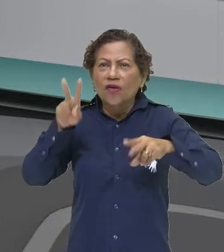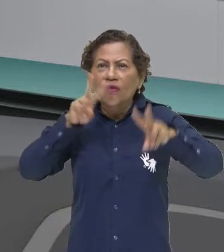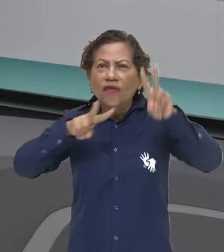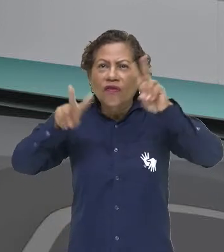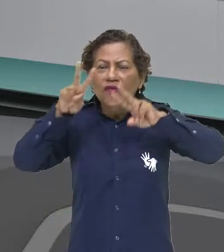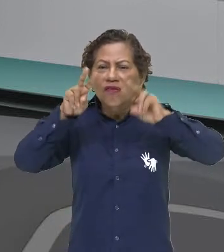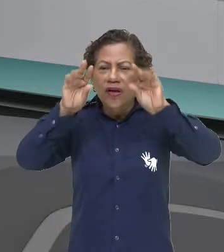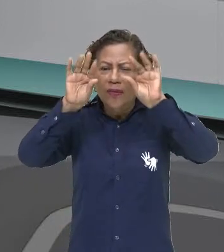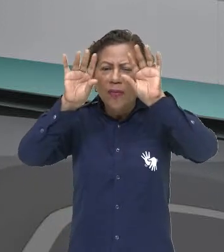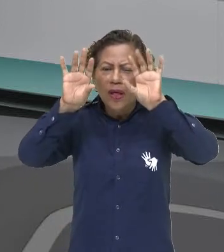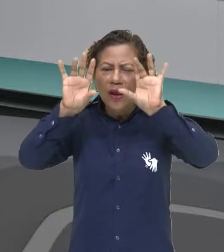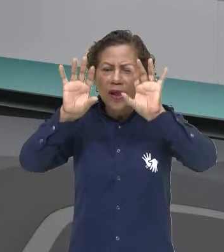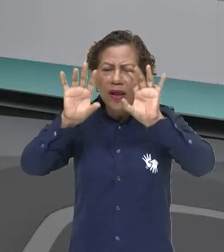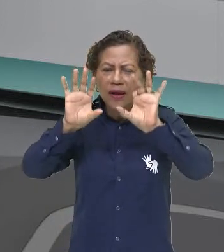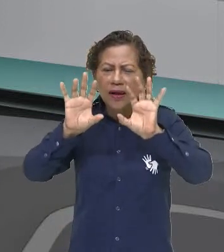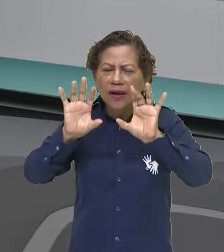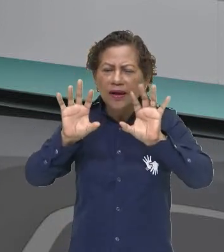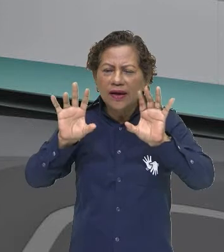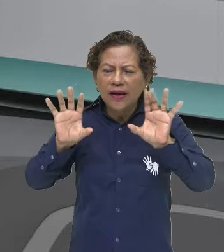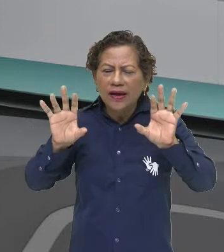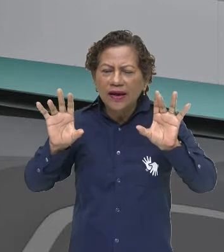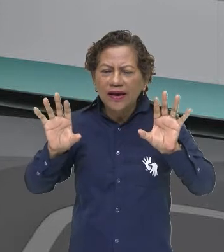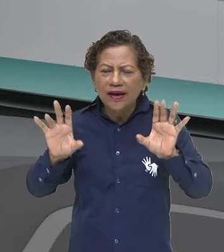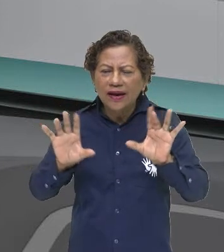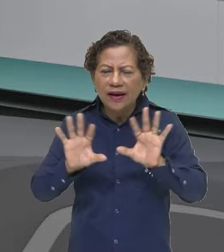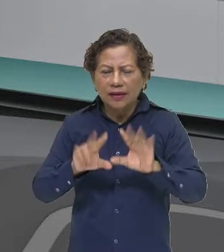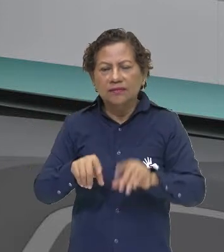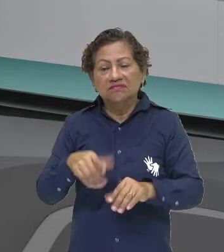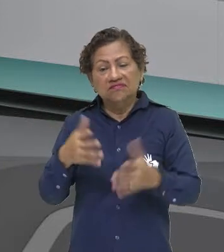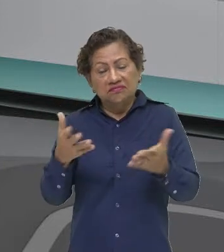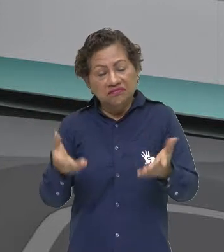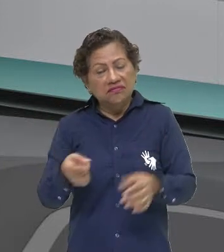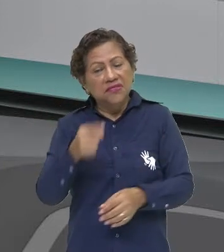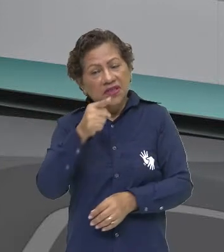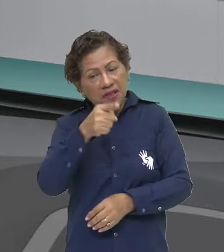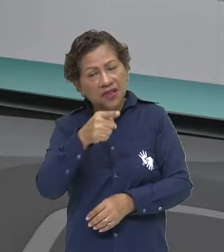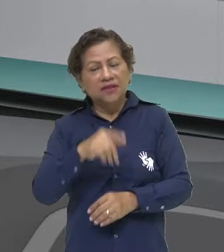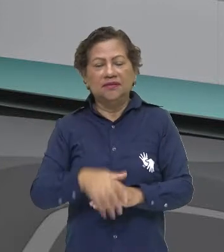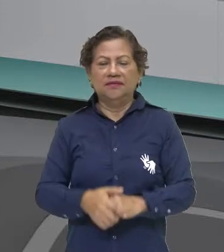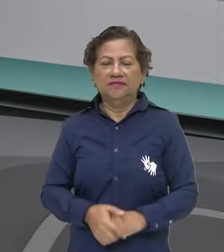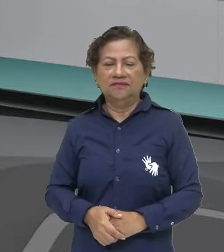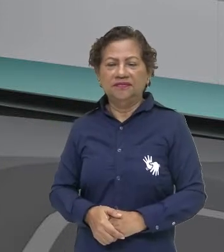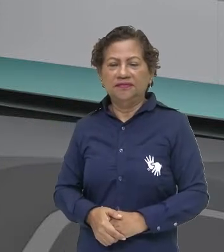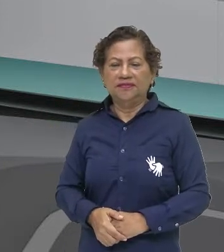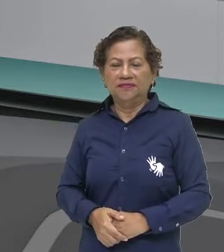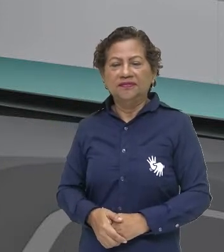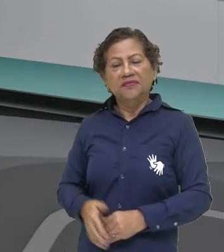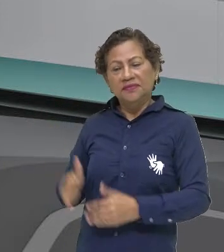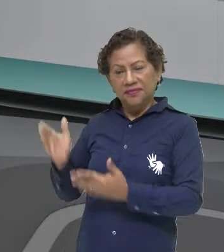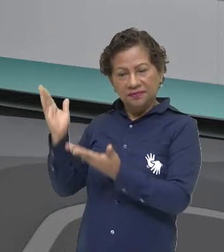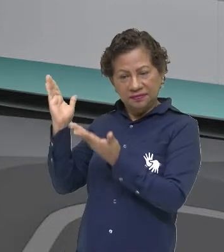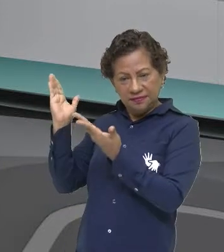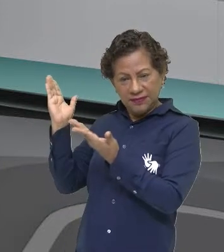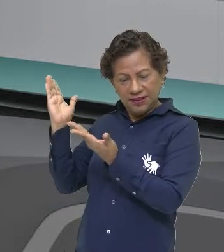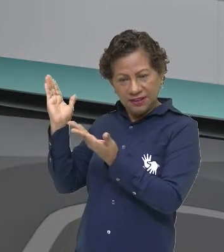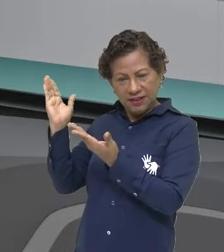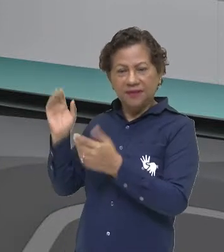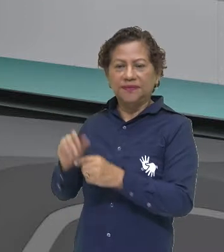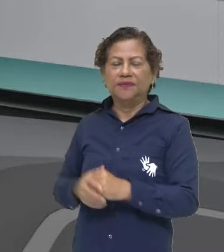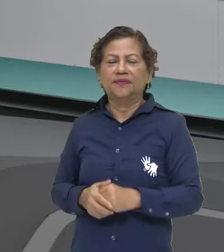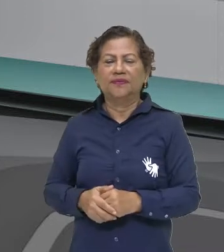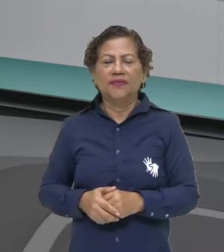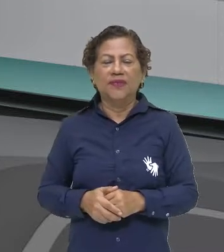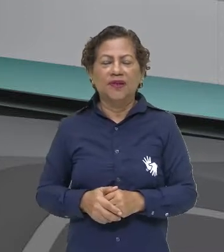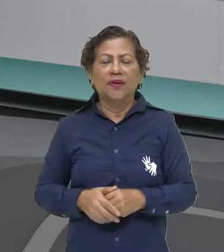bem pequenininho, que você vê assim, pois é, são eles. Só que, através da